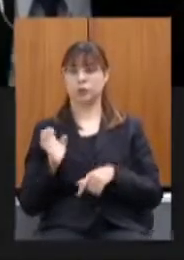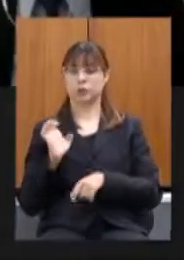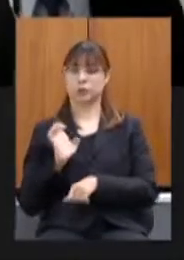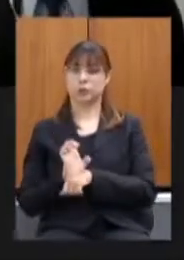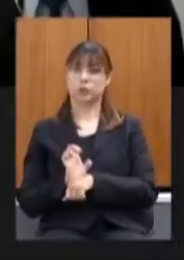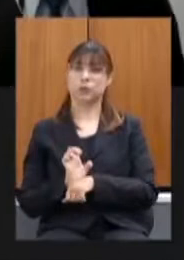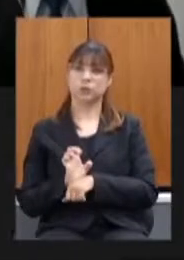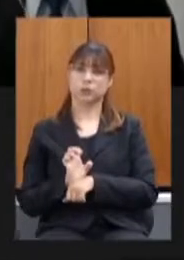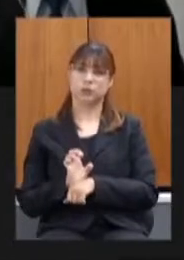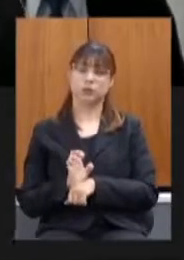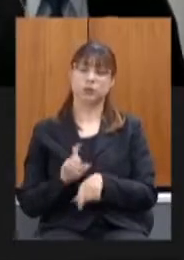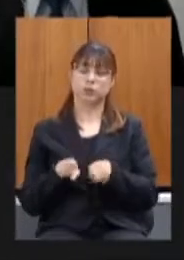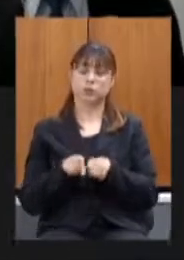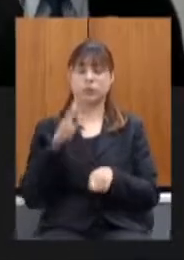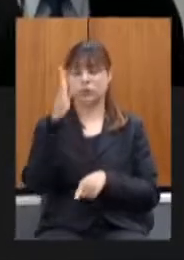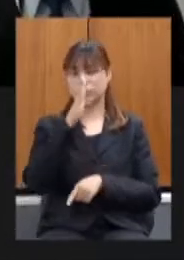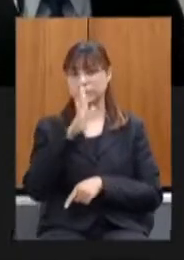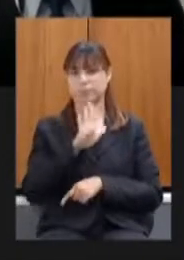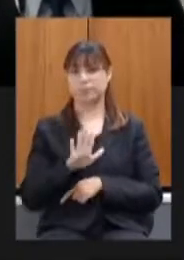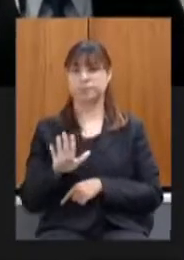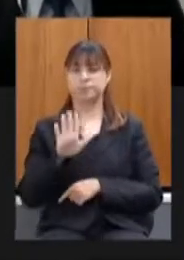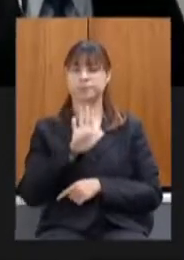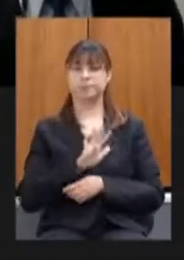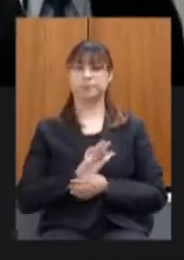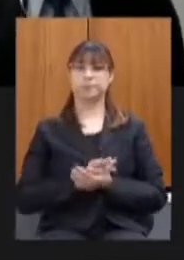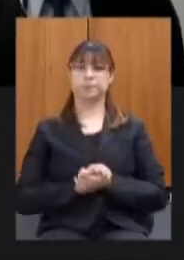no Brasil inteiro por favor